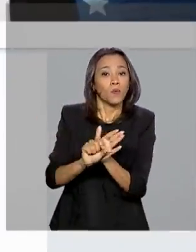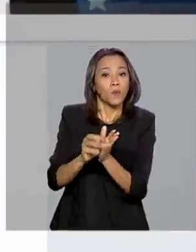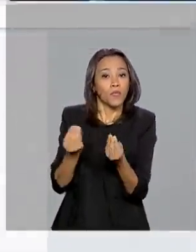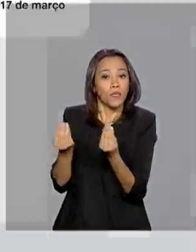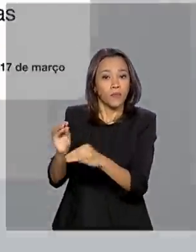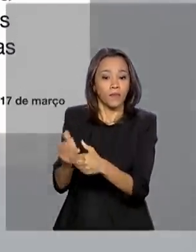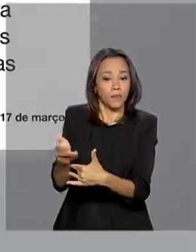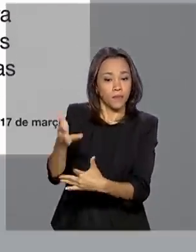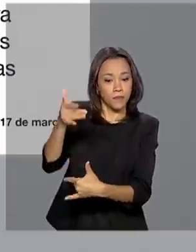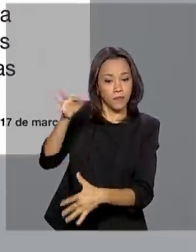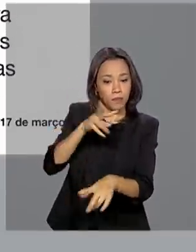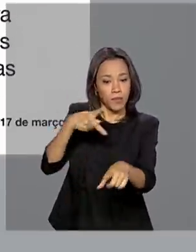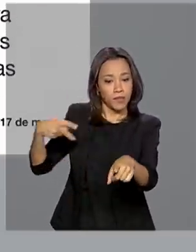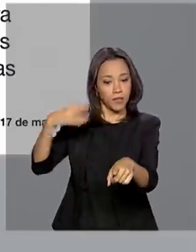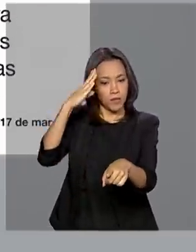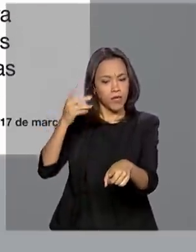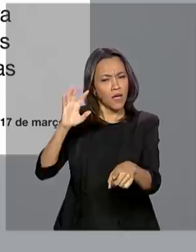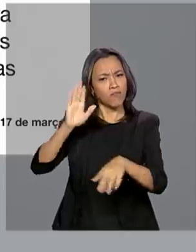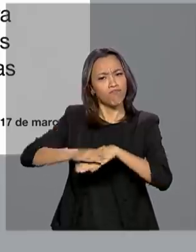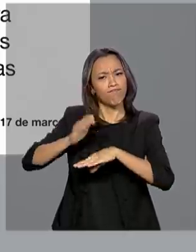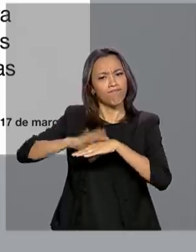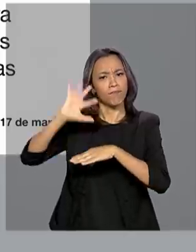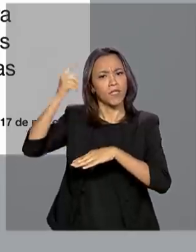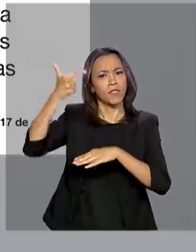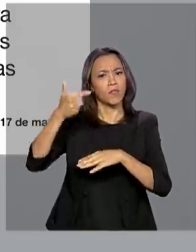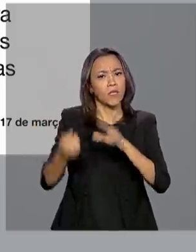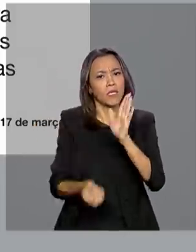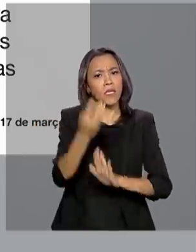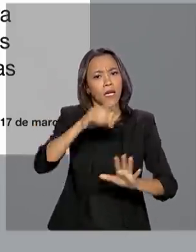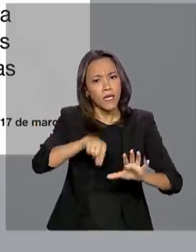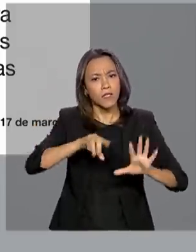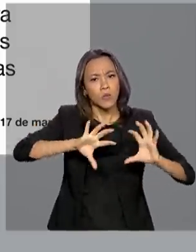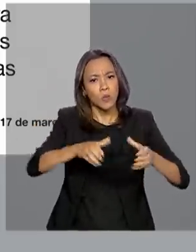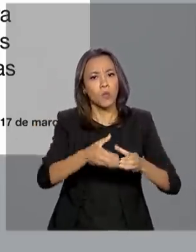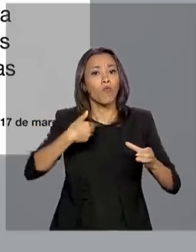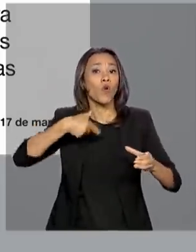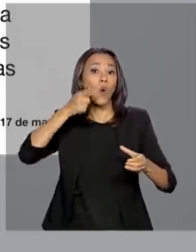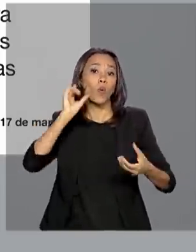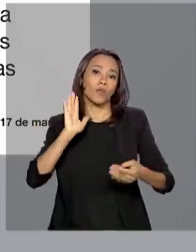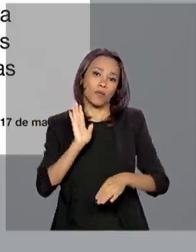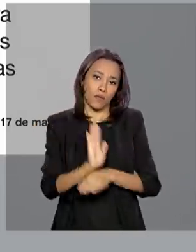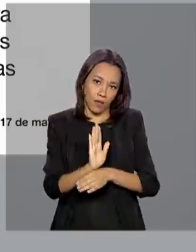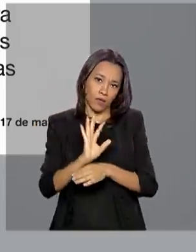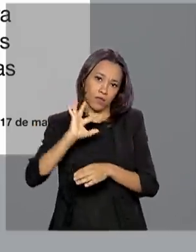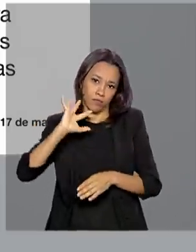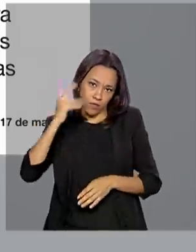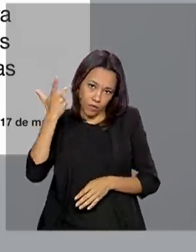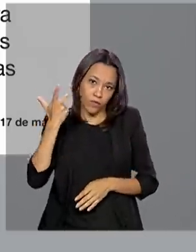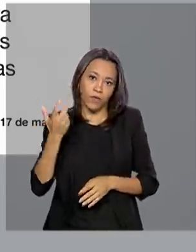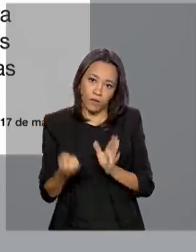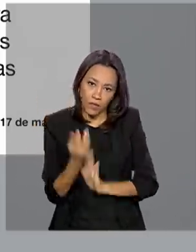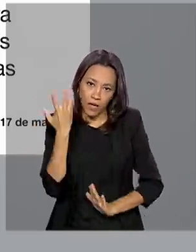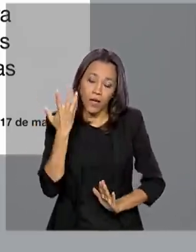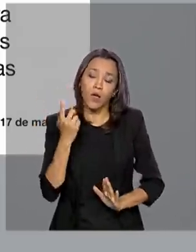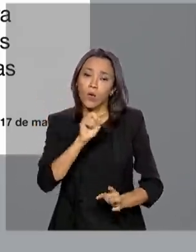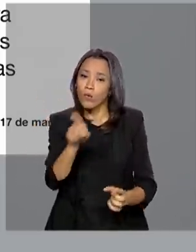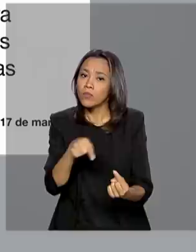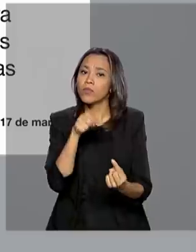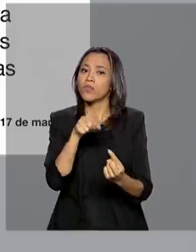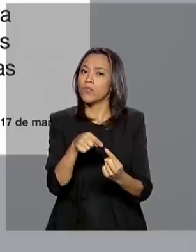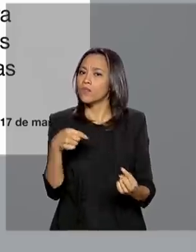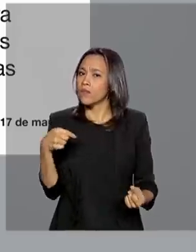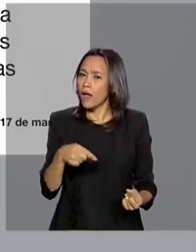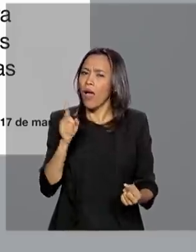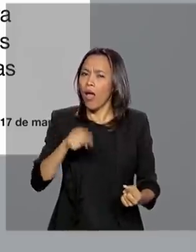que essa decisão de criar o comitê foi tomada ontem à tarde, após reunião interministerial. E que o objetivo, ele disse também,